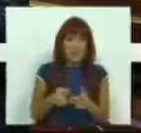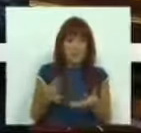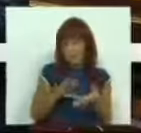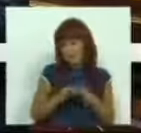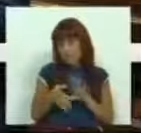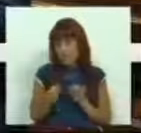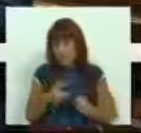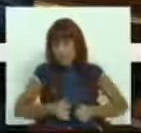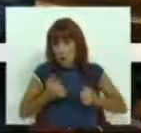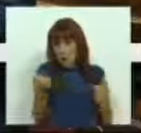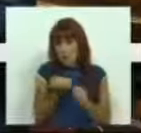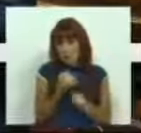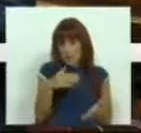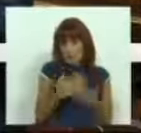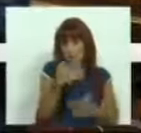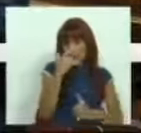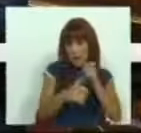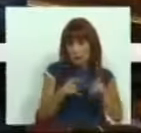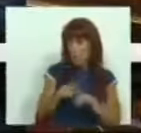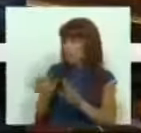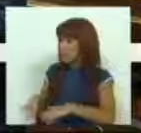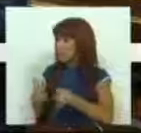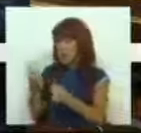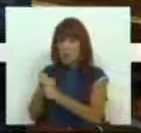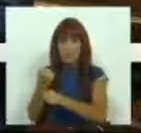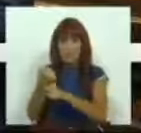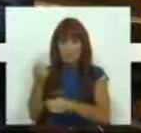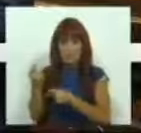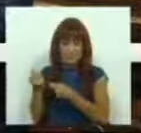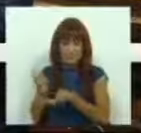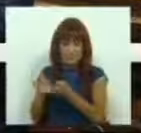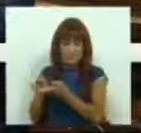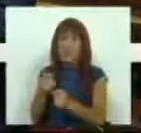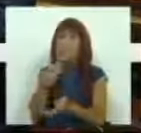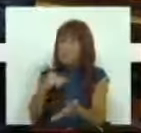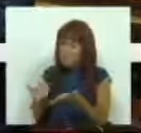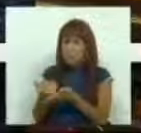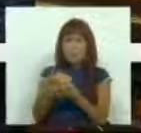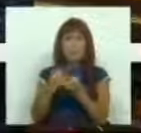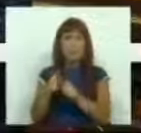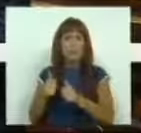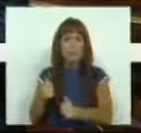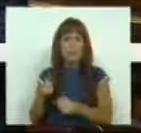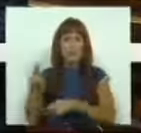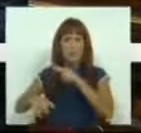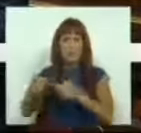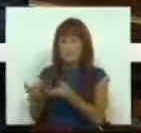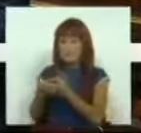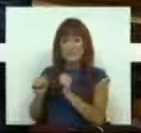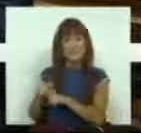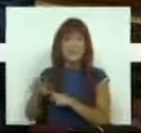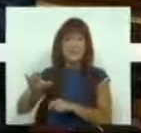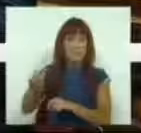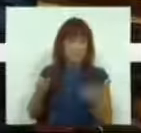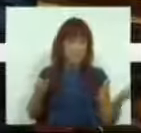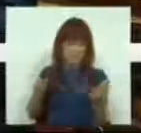articulação da melhoria de serviço à população, com a melhoria da eficiência financeira e com a rentabilidade financeira e económica da